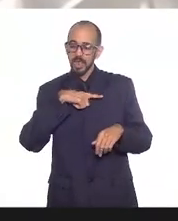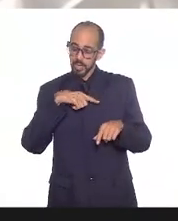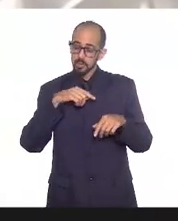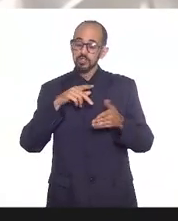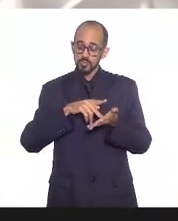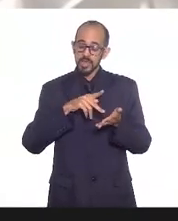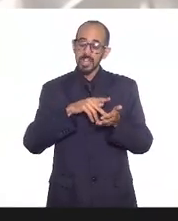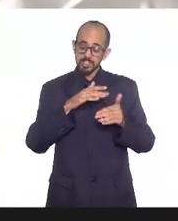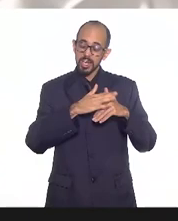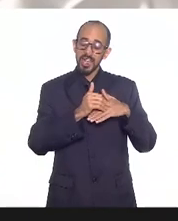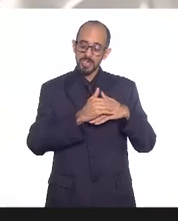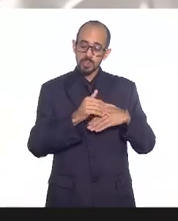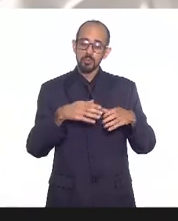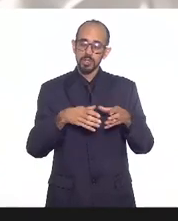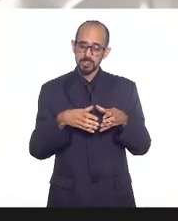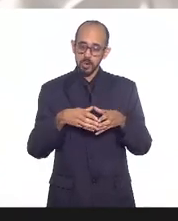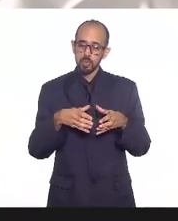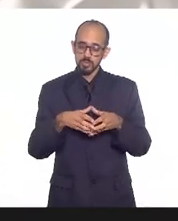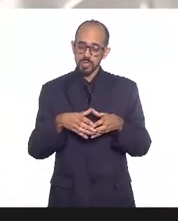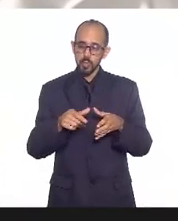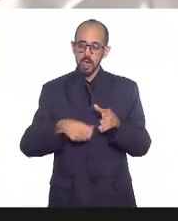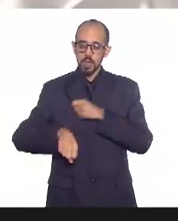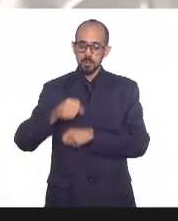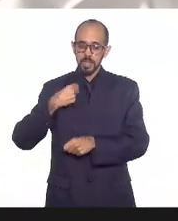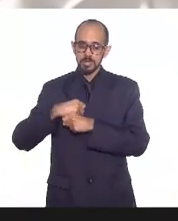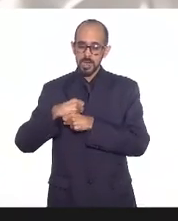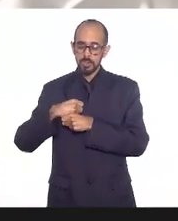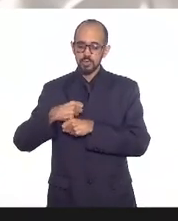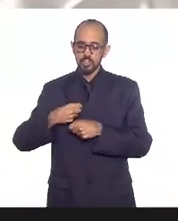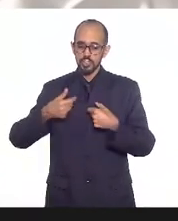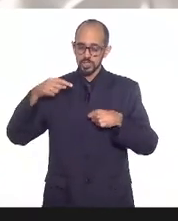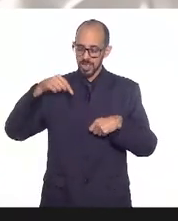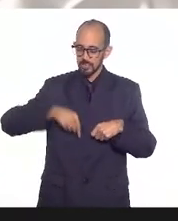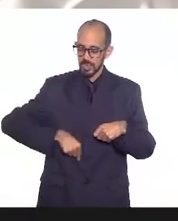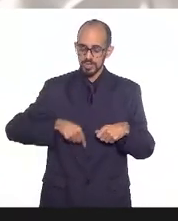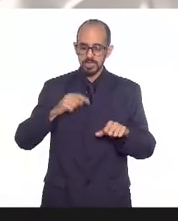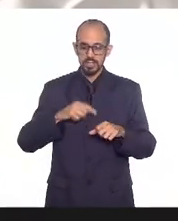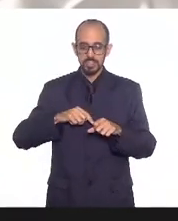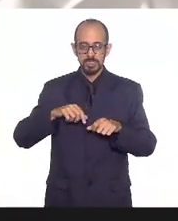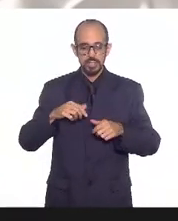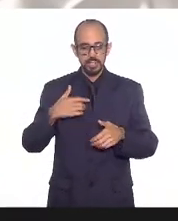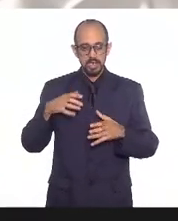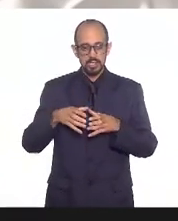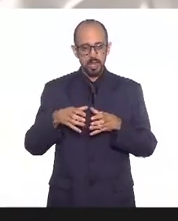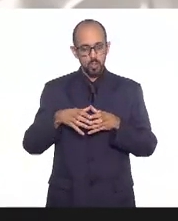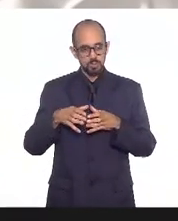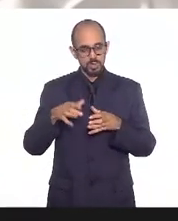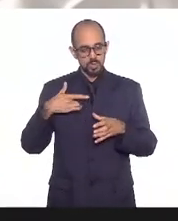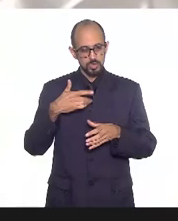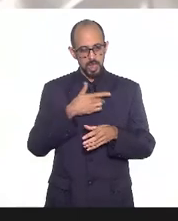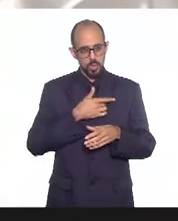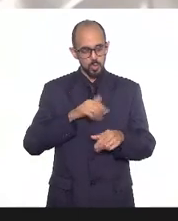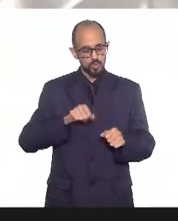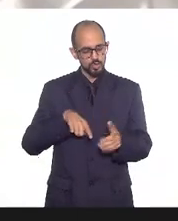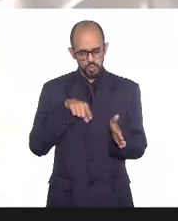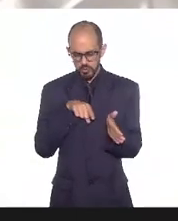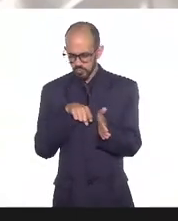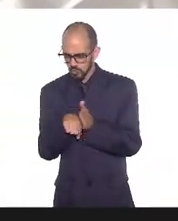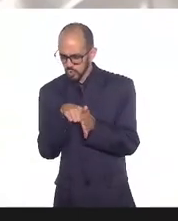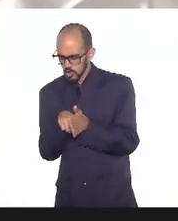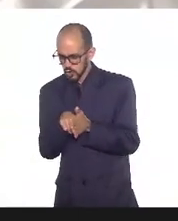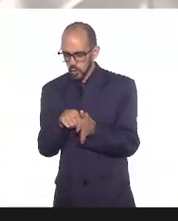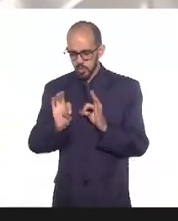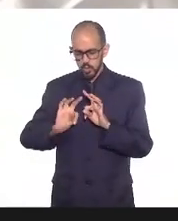ano passado nós estávamos aqui na comissão de saúde em parceria com a comissão covid apuramos todos os